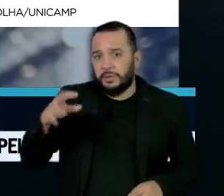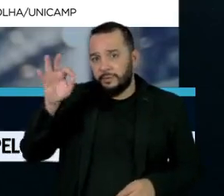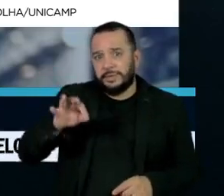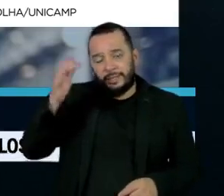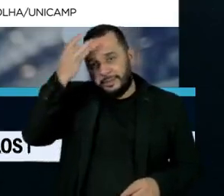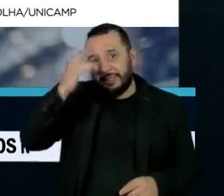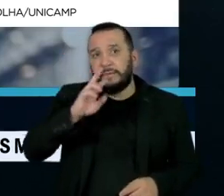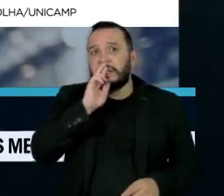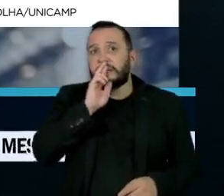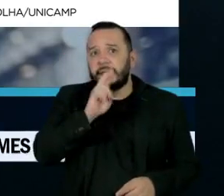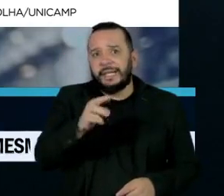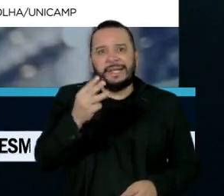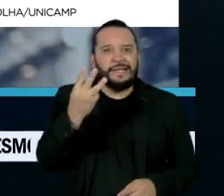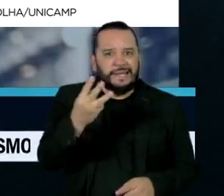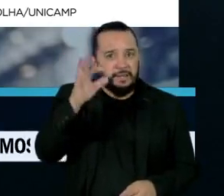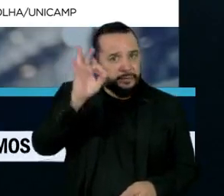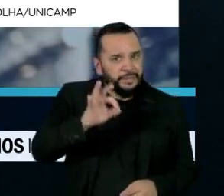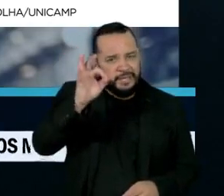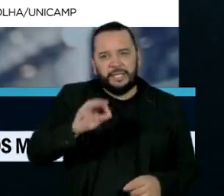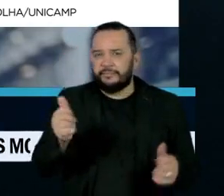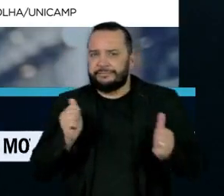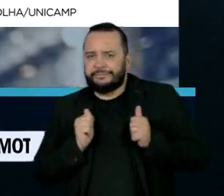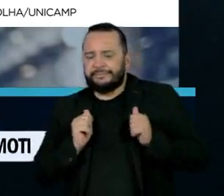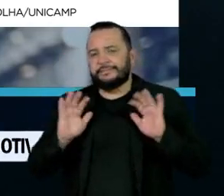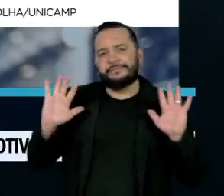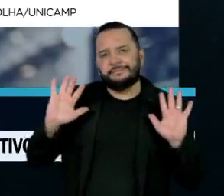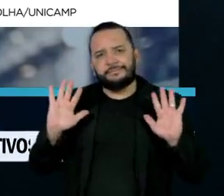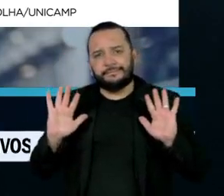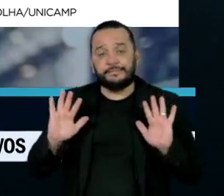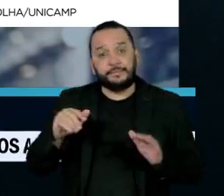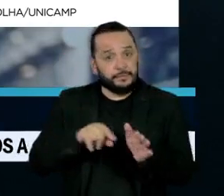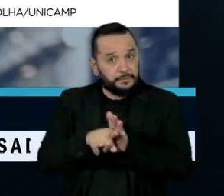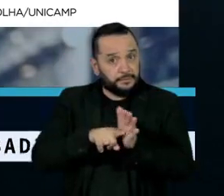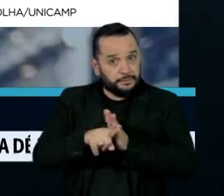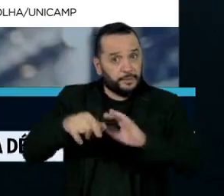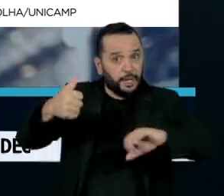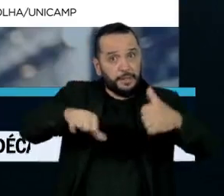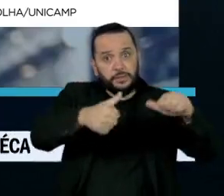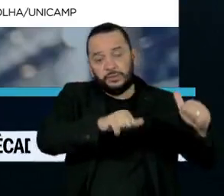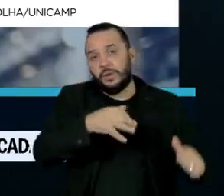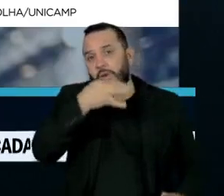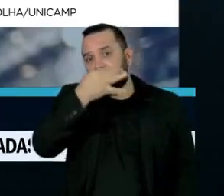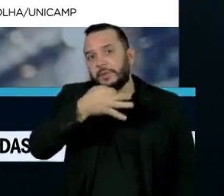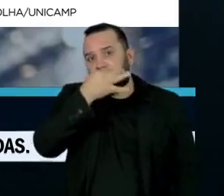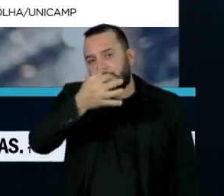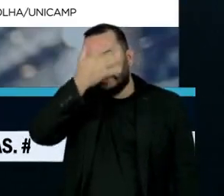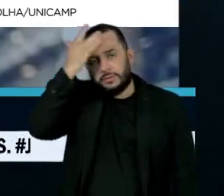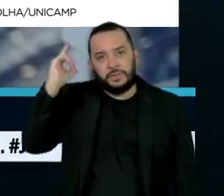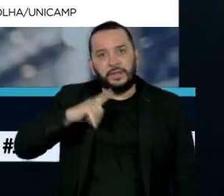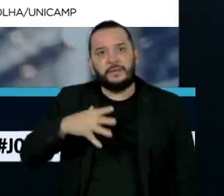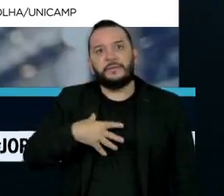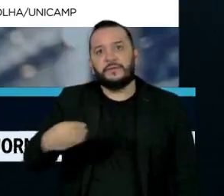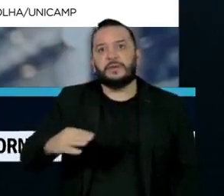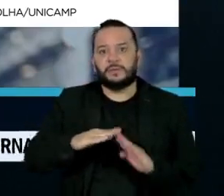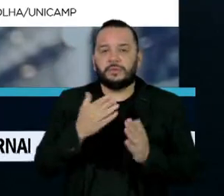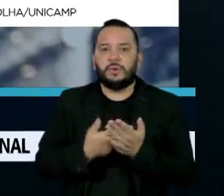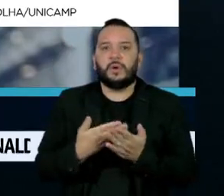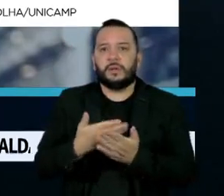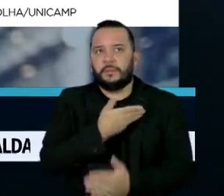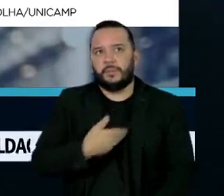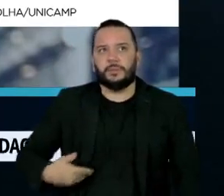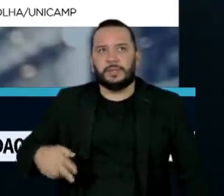responder e 3% são indiferentes. A pesquisa analisou também a opinião de quem tem filhos em escola pública.